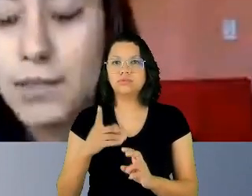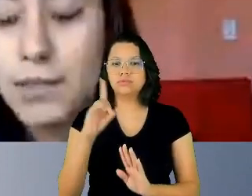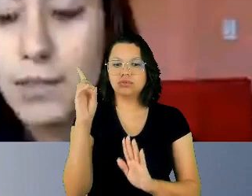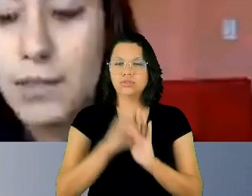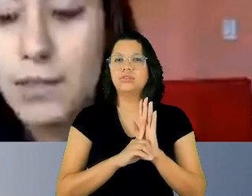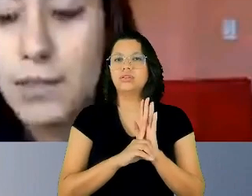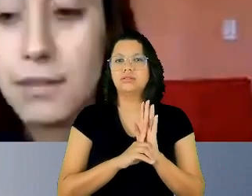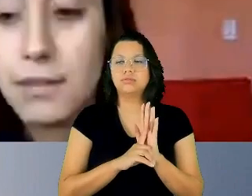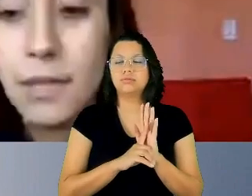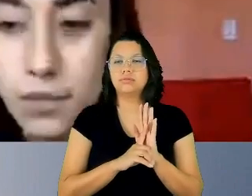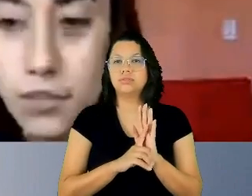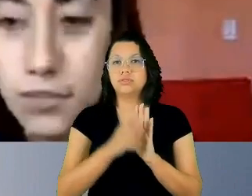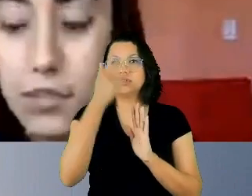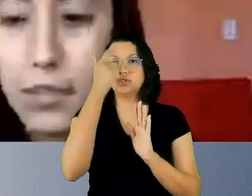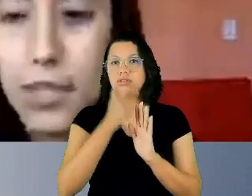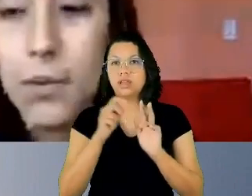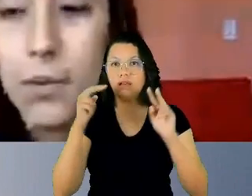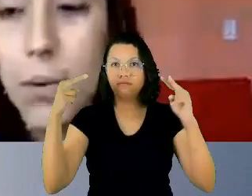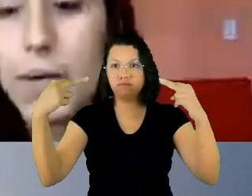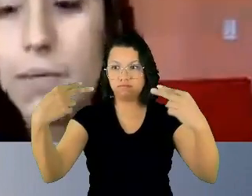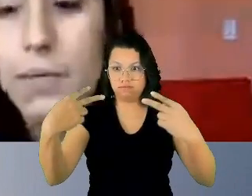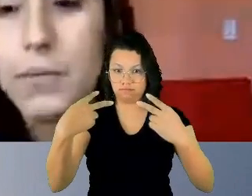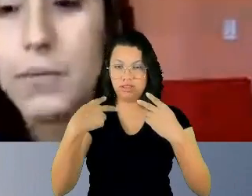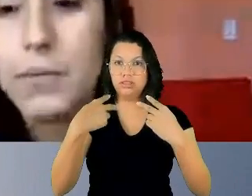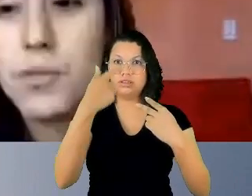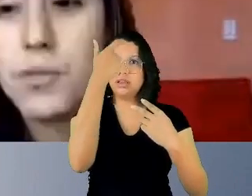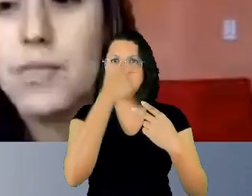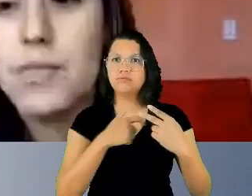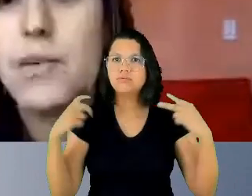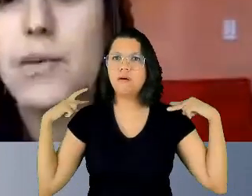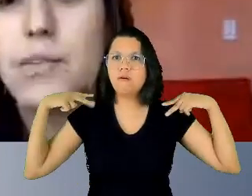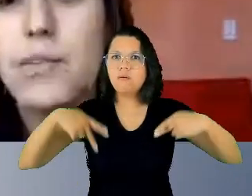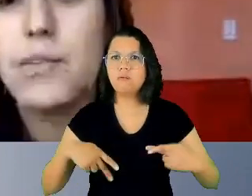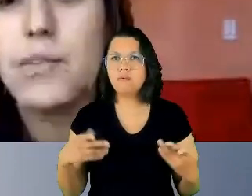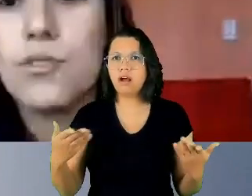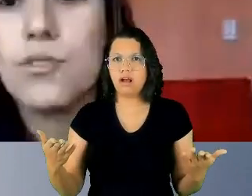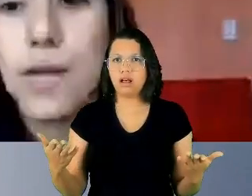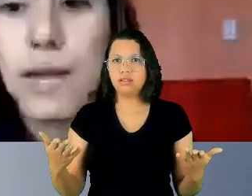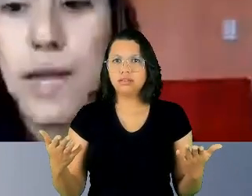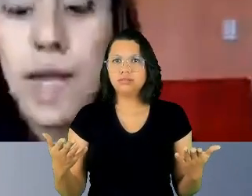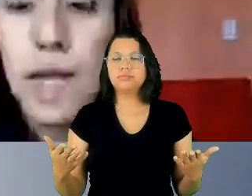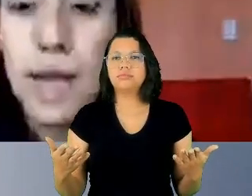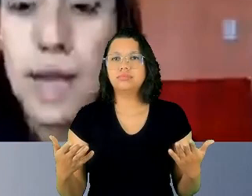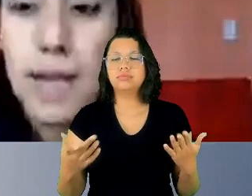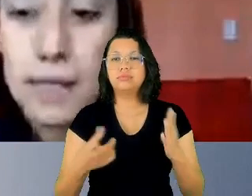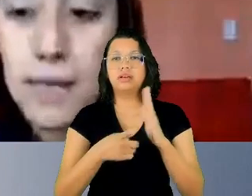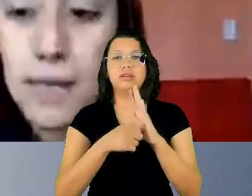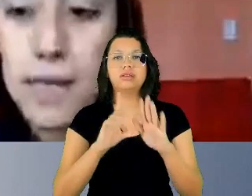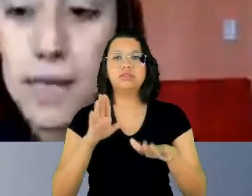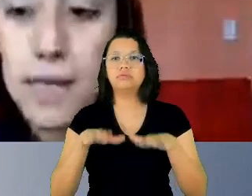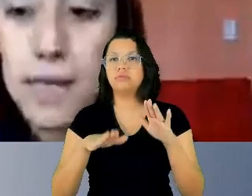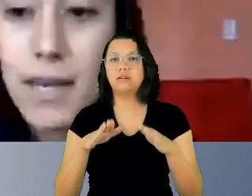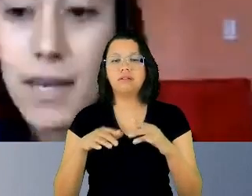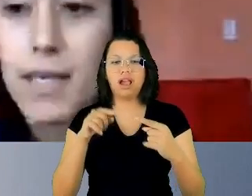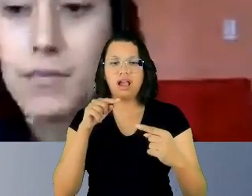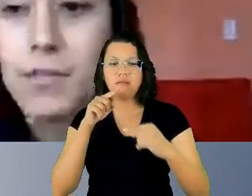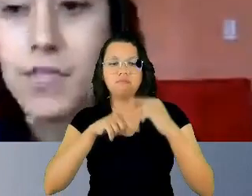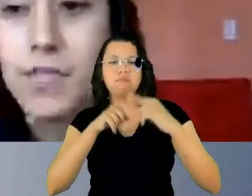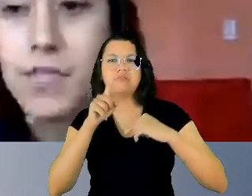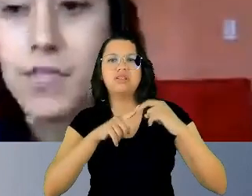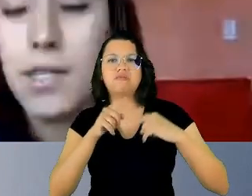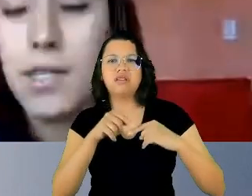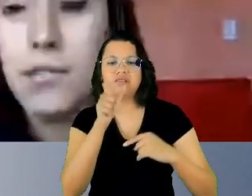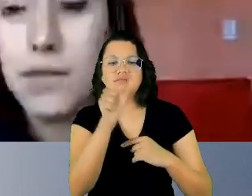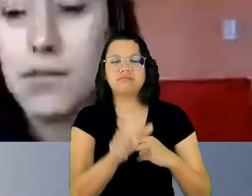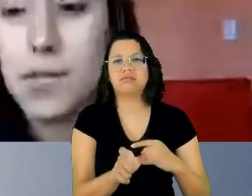humanas. Então, antes de qualquer objetificação, antes de qualquer referência que nos